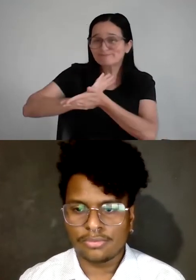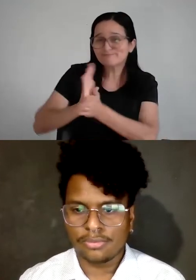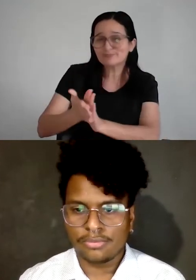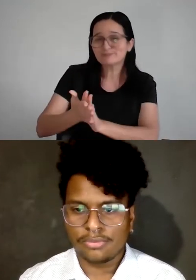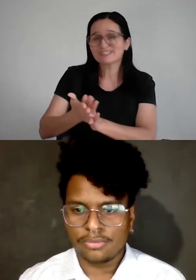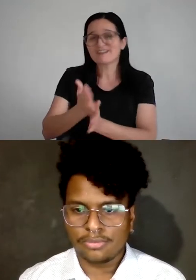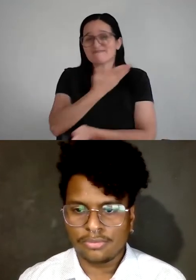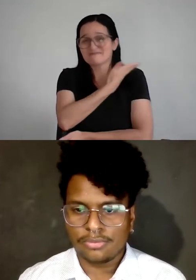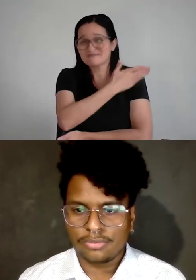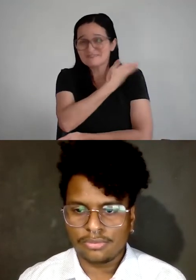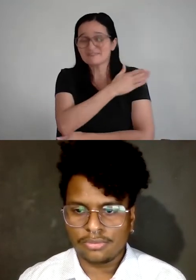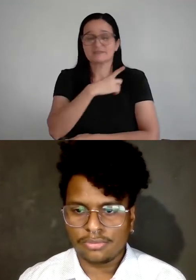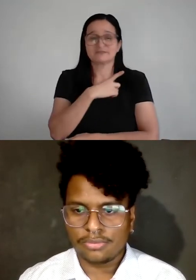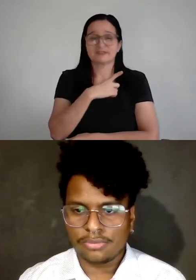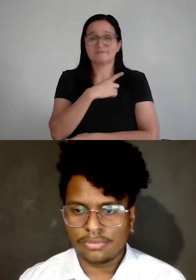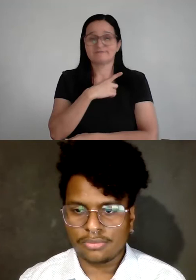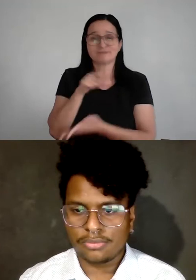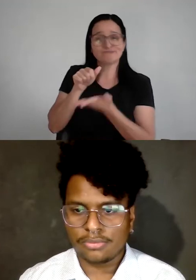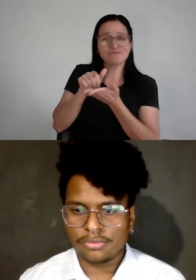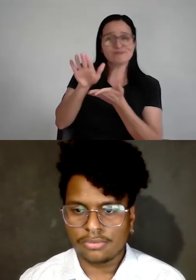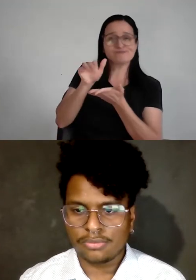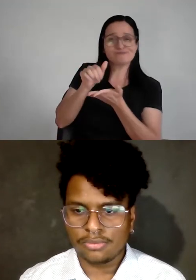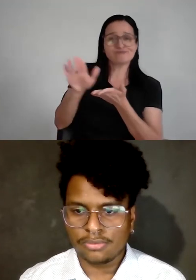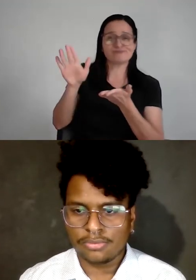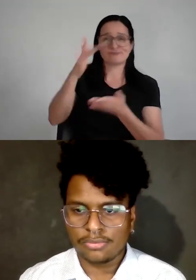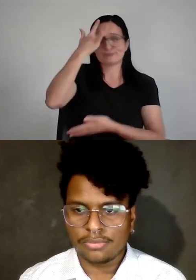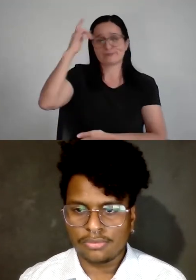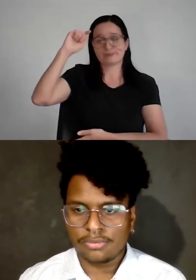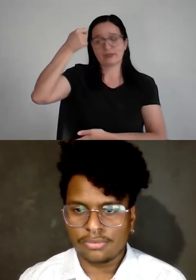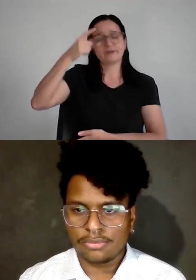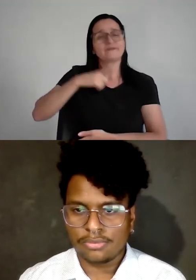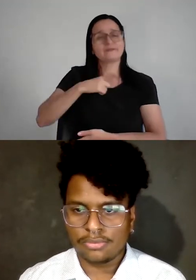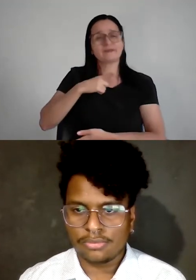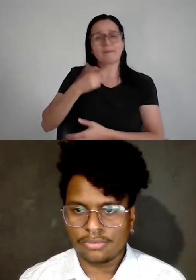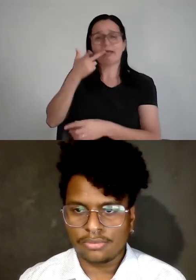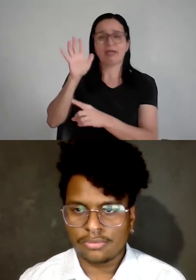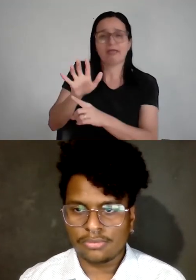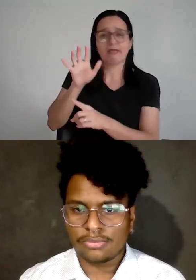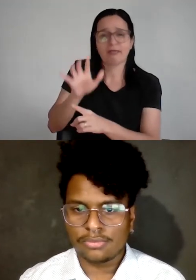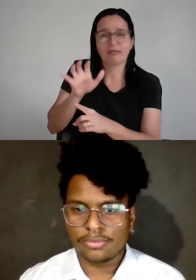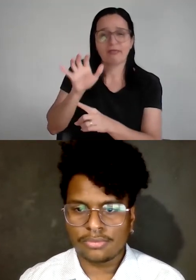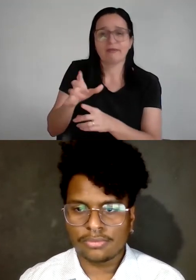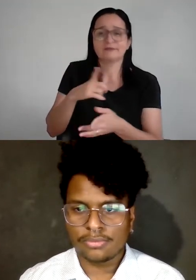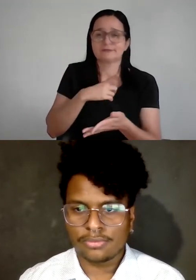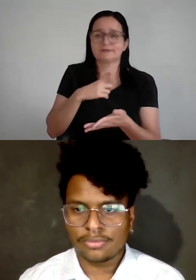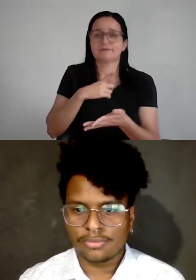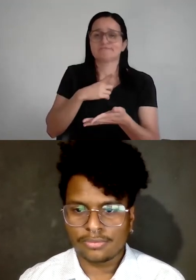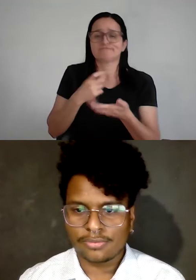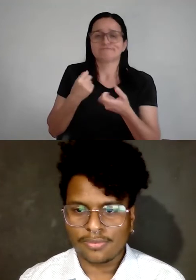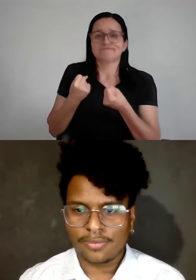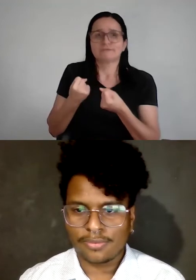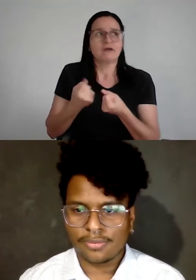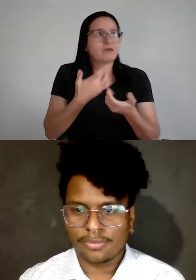e ele tenta te tirar do jogo o tempo todo e ele vai colocando pressão para cima de você e aí você começa a acreditar